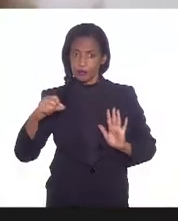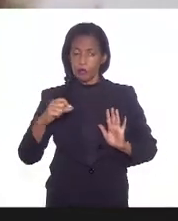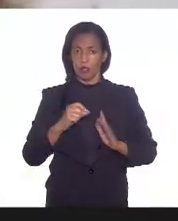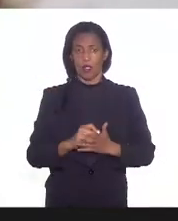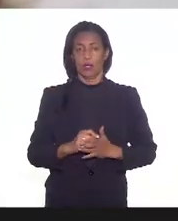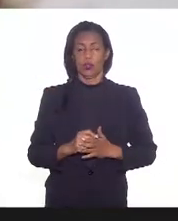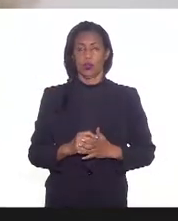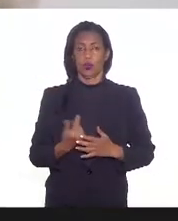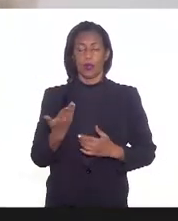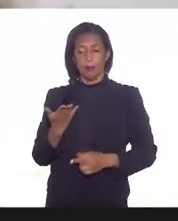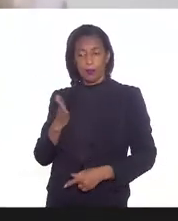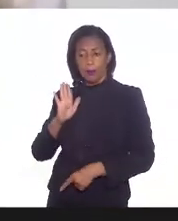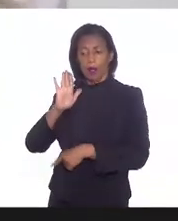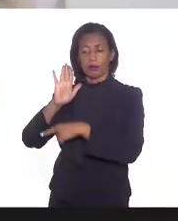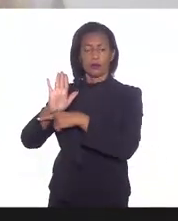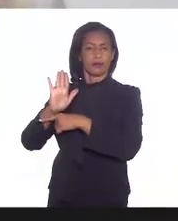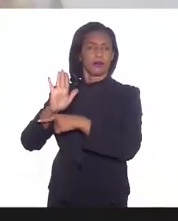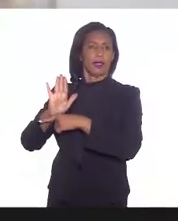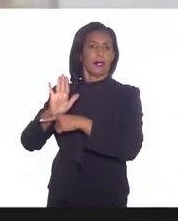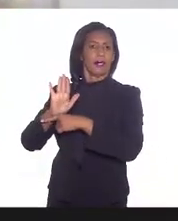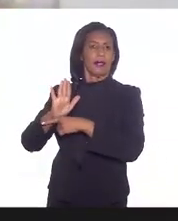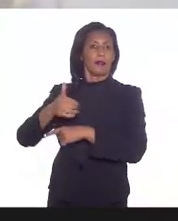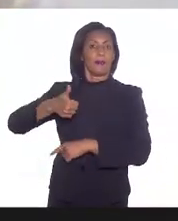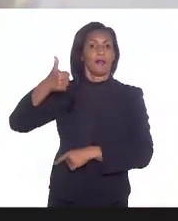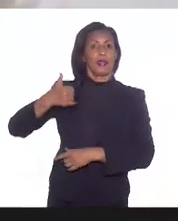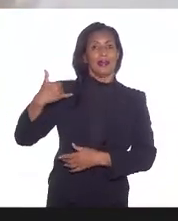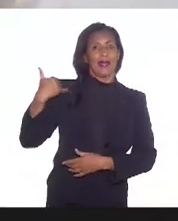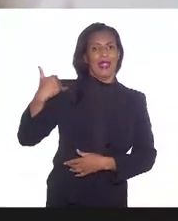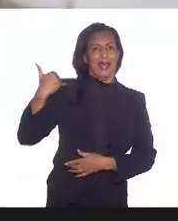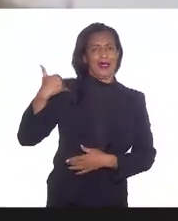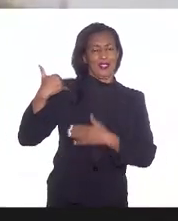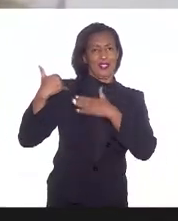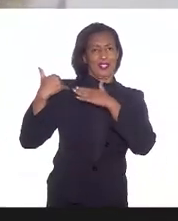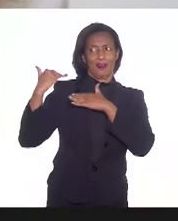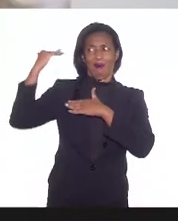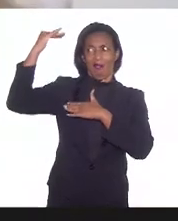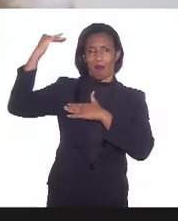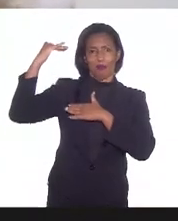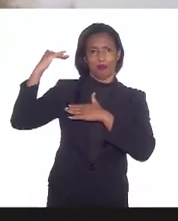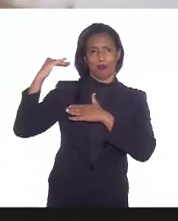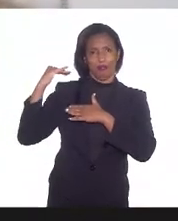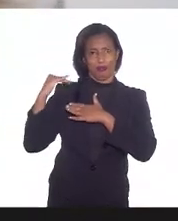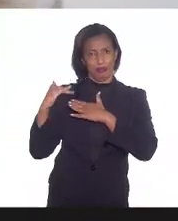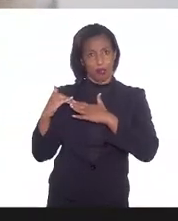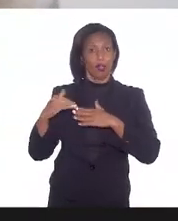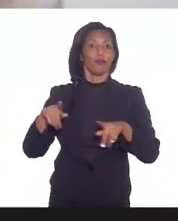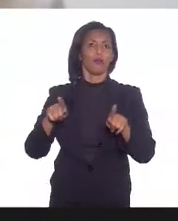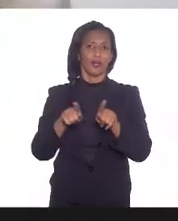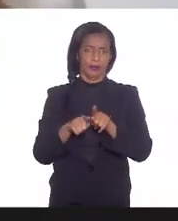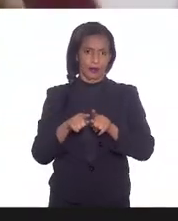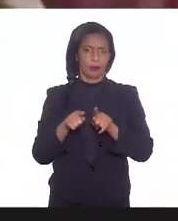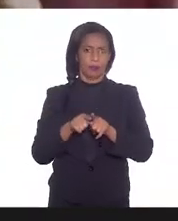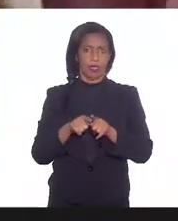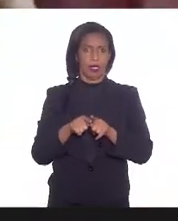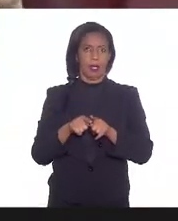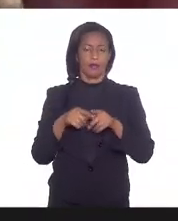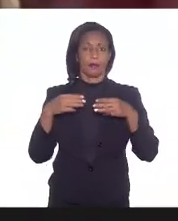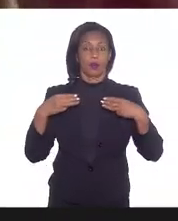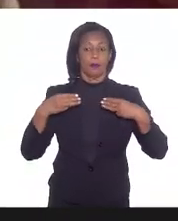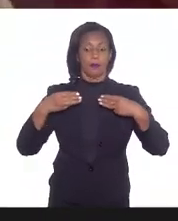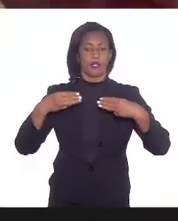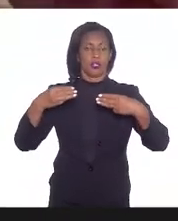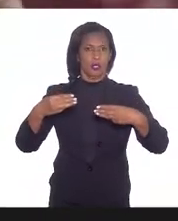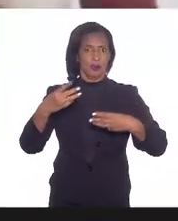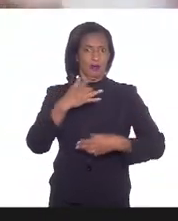priorizar a questão da faixa etária, foi colocada também pelo Ministério da Saúde, tendo em